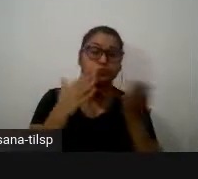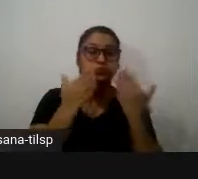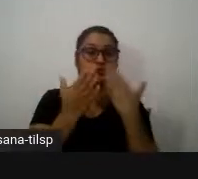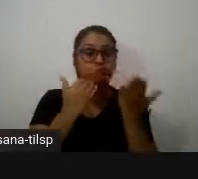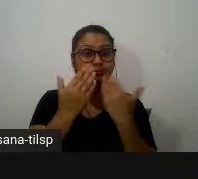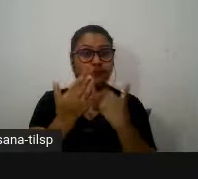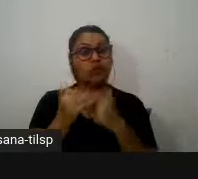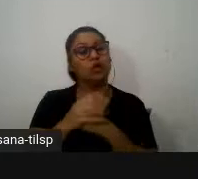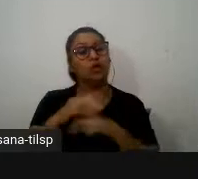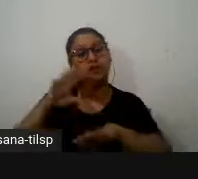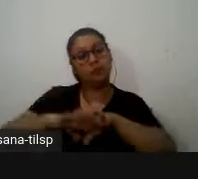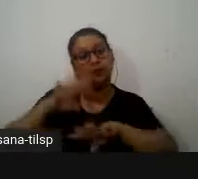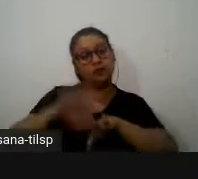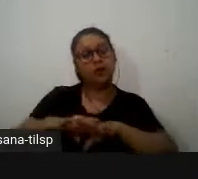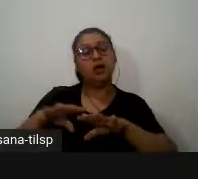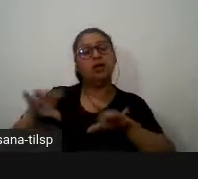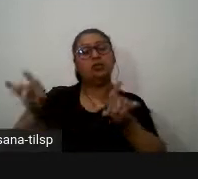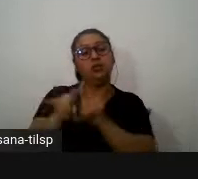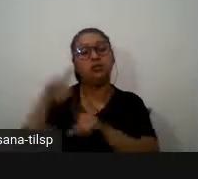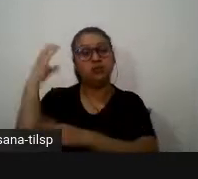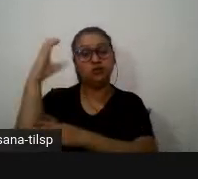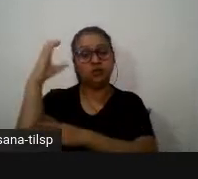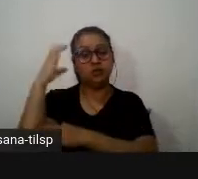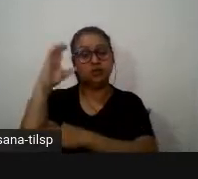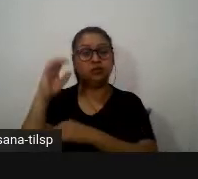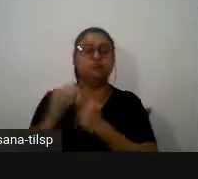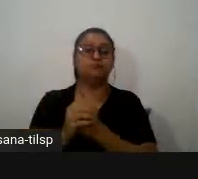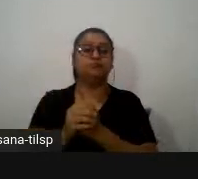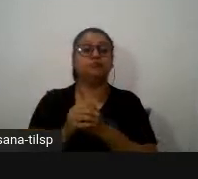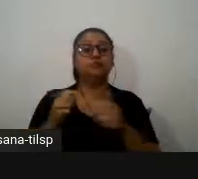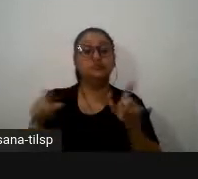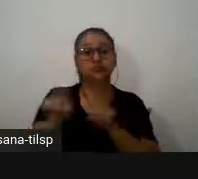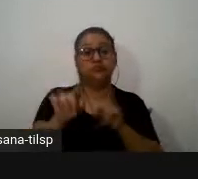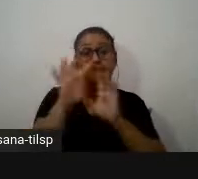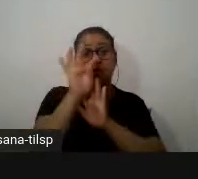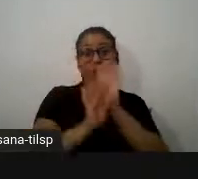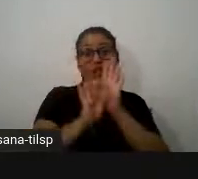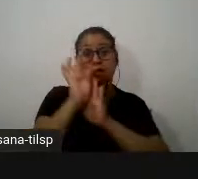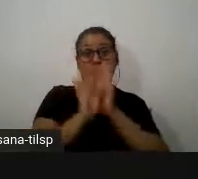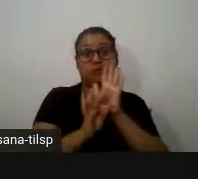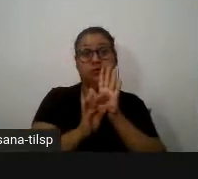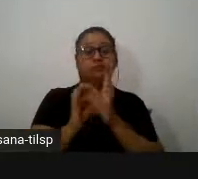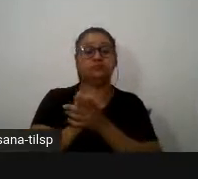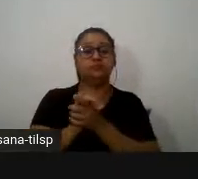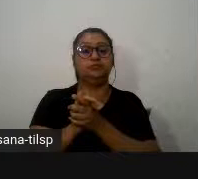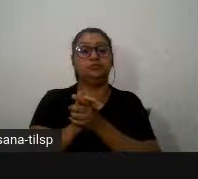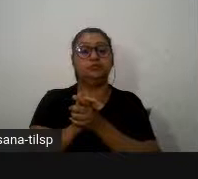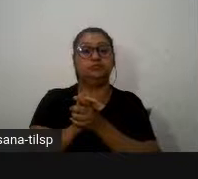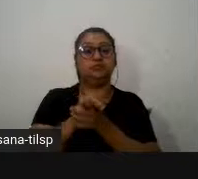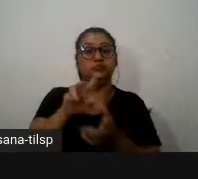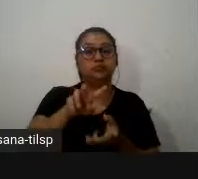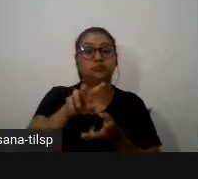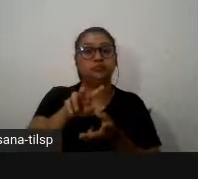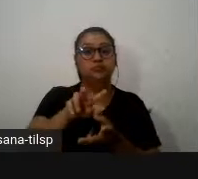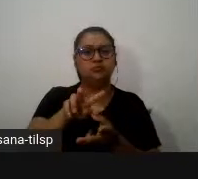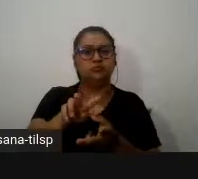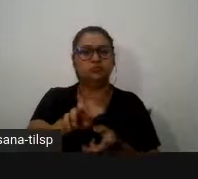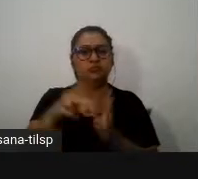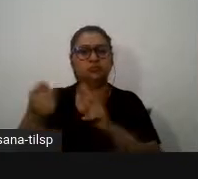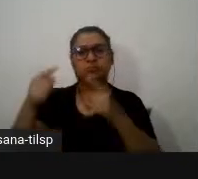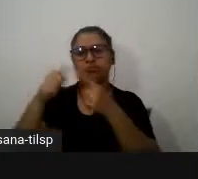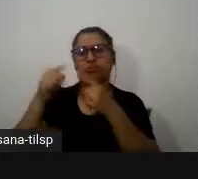científica e há também esta questão dos textos serem multimodais perdão ou seja